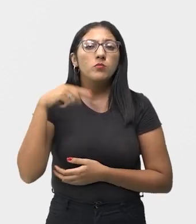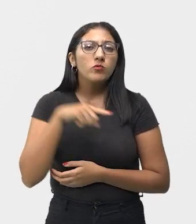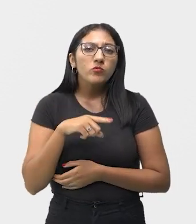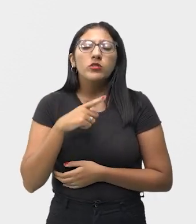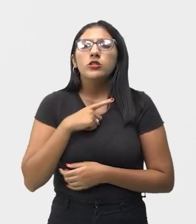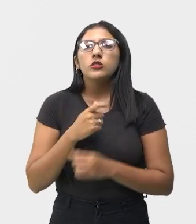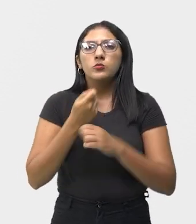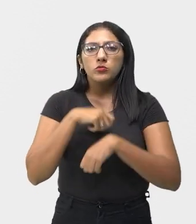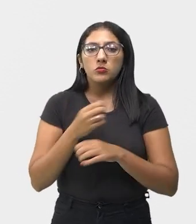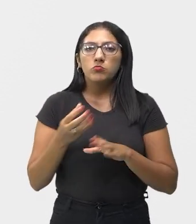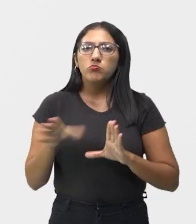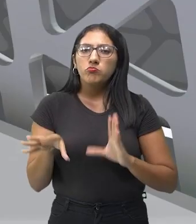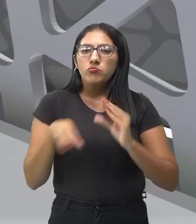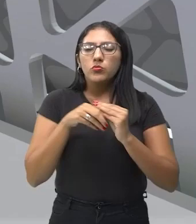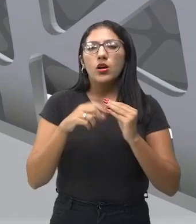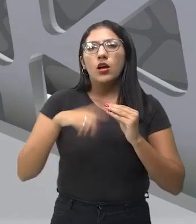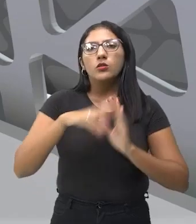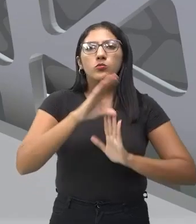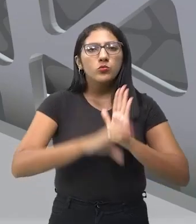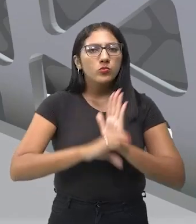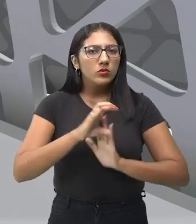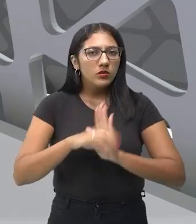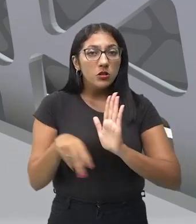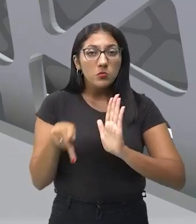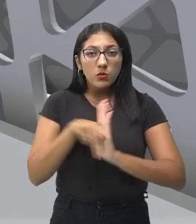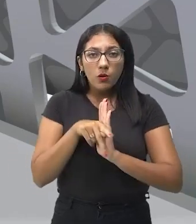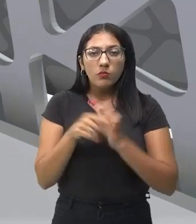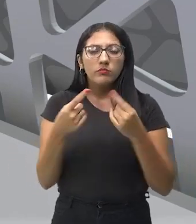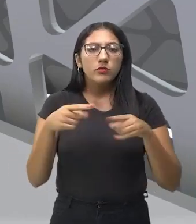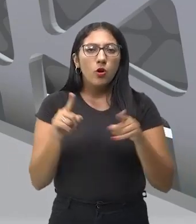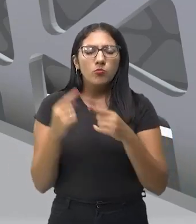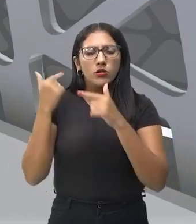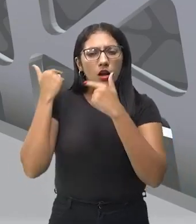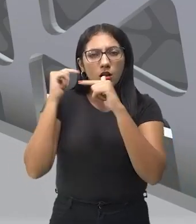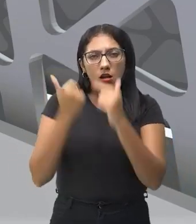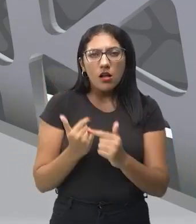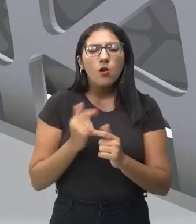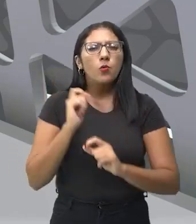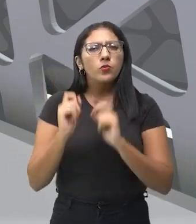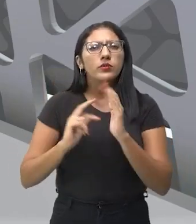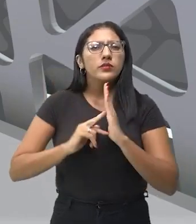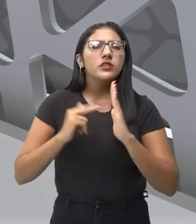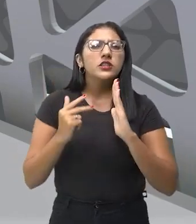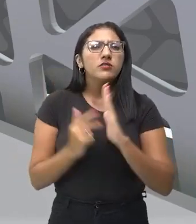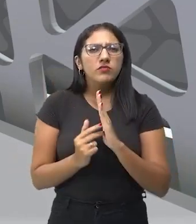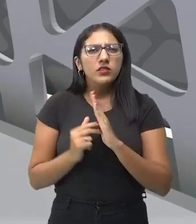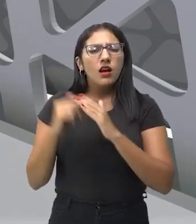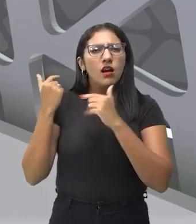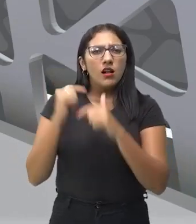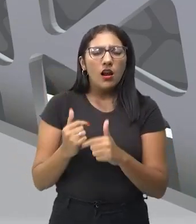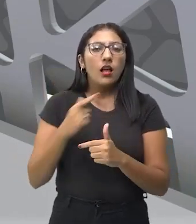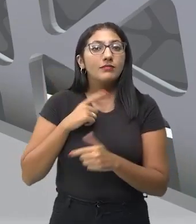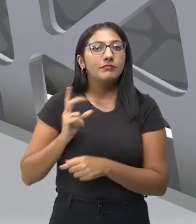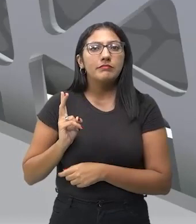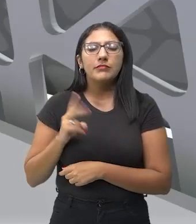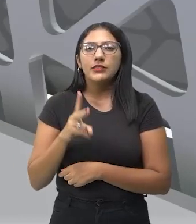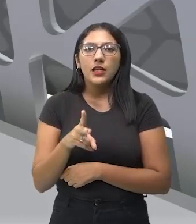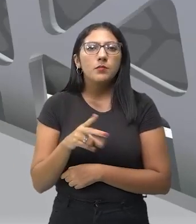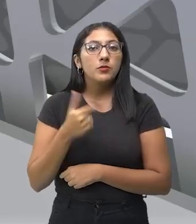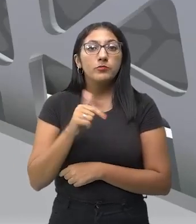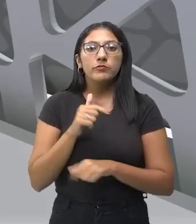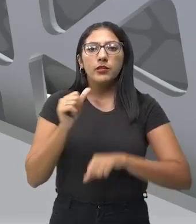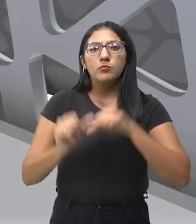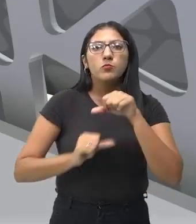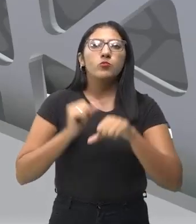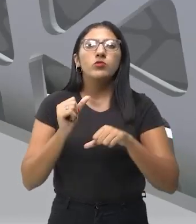que dentro desse contexto da música clássica, o que é clássico? É algo que é permanente, que não vai